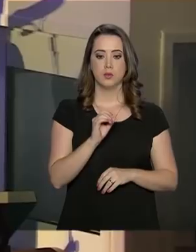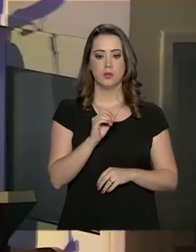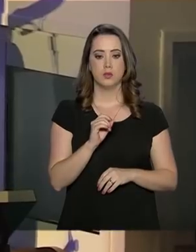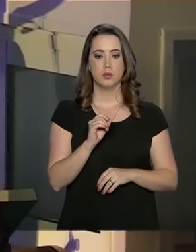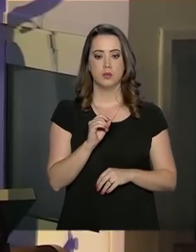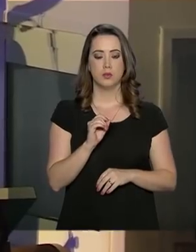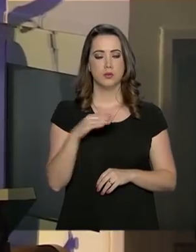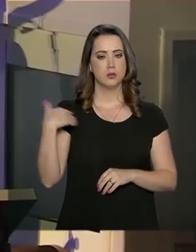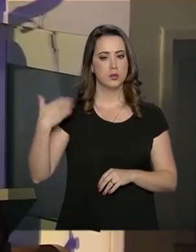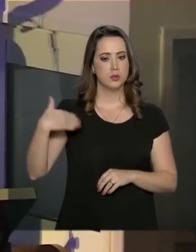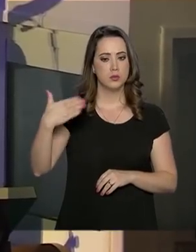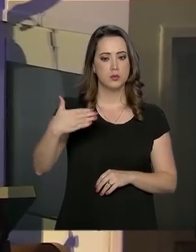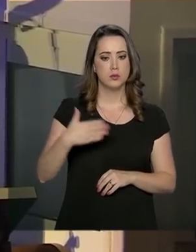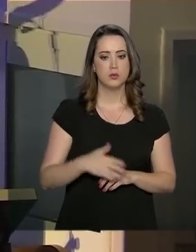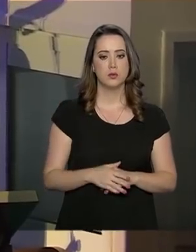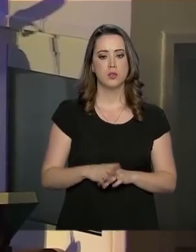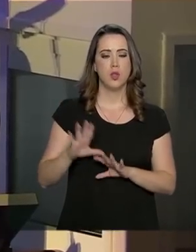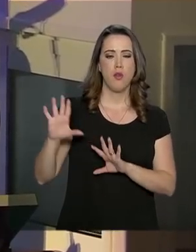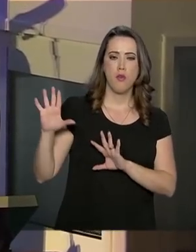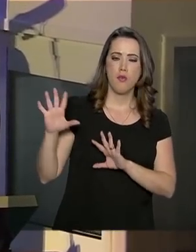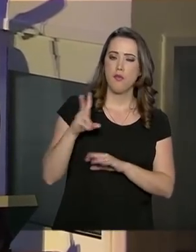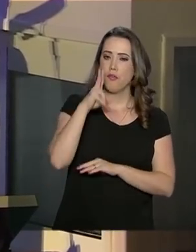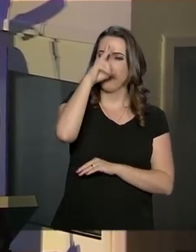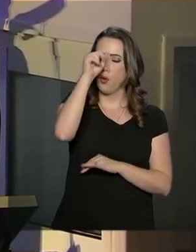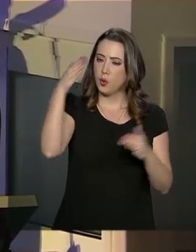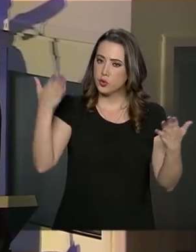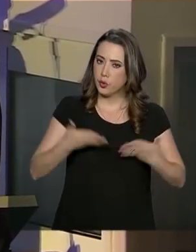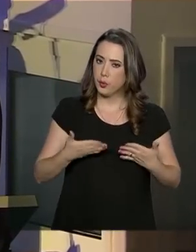fortalecessem.